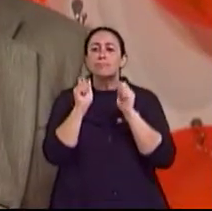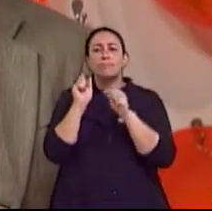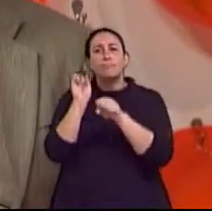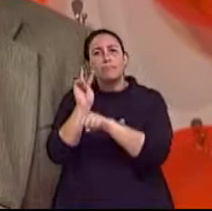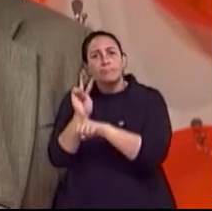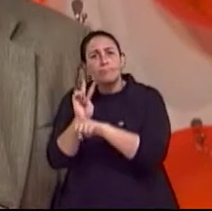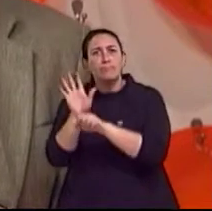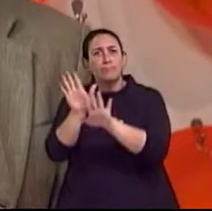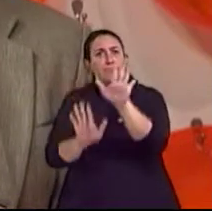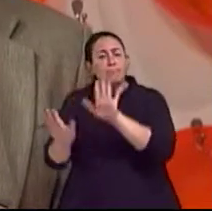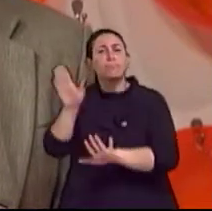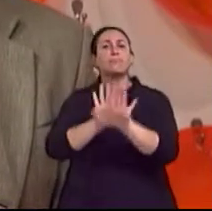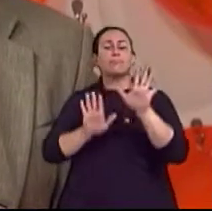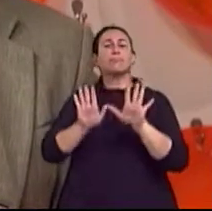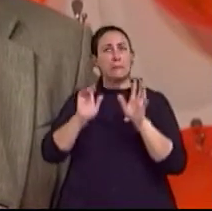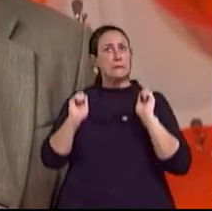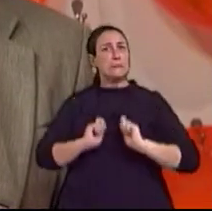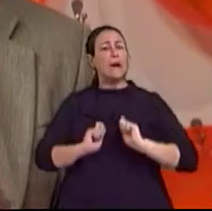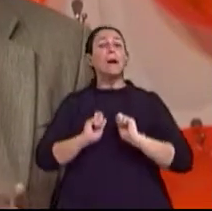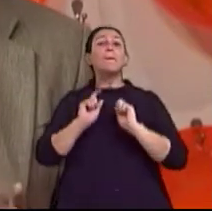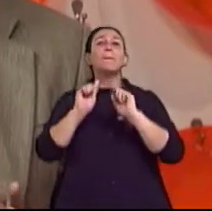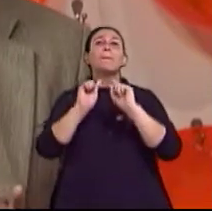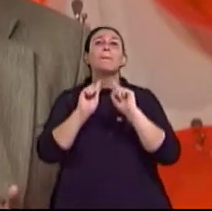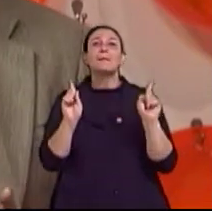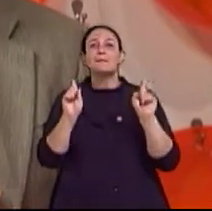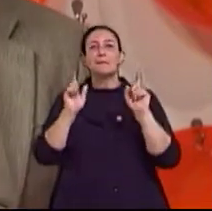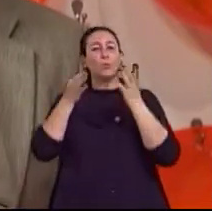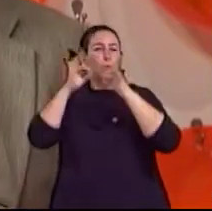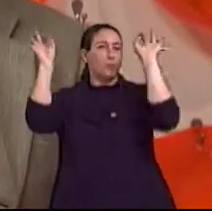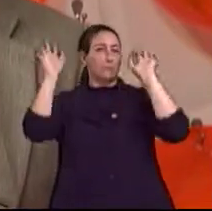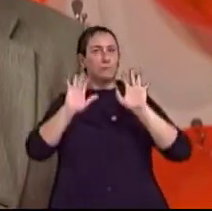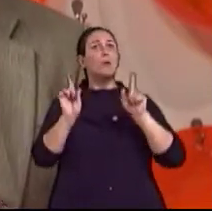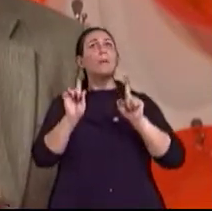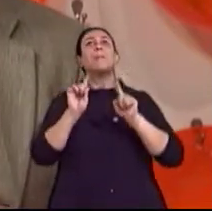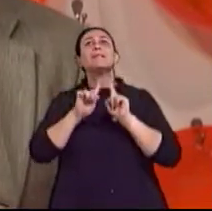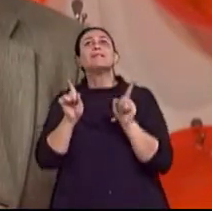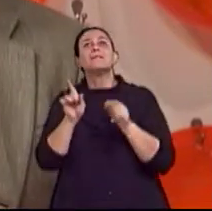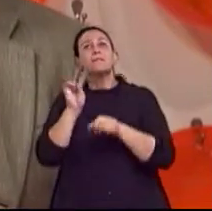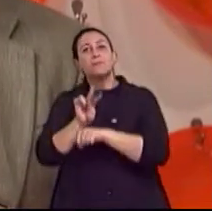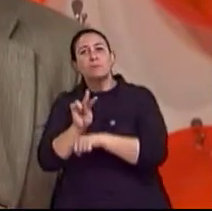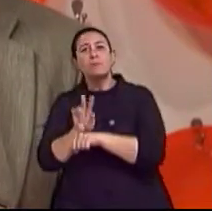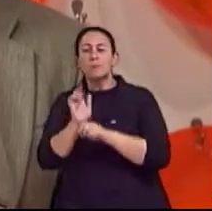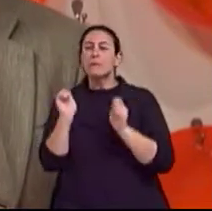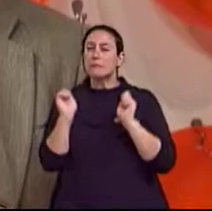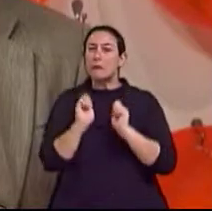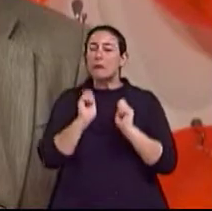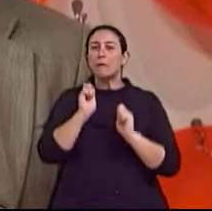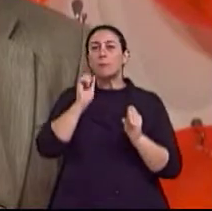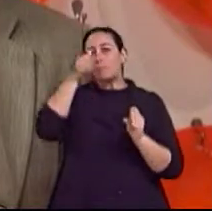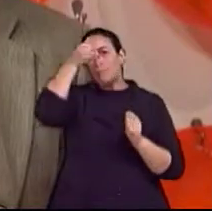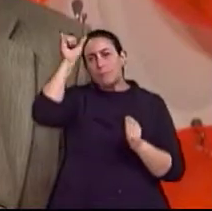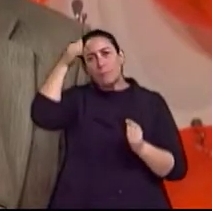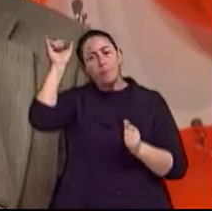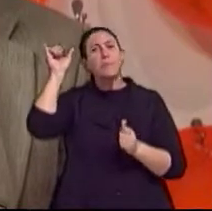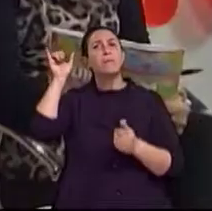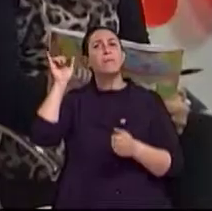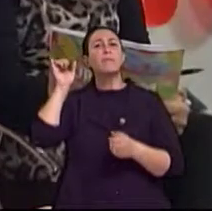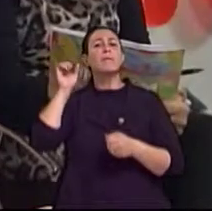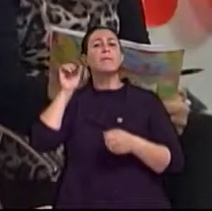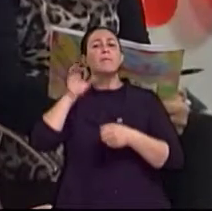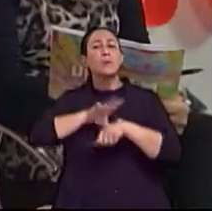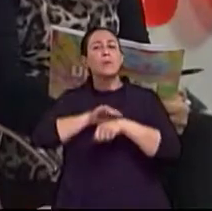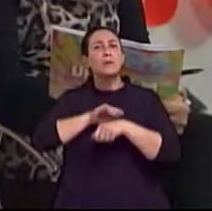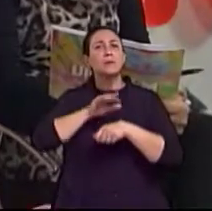também. Ou seja, nós podemos prevenir pelo menos metade dos casos de